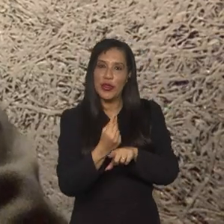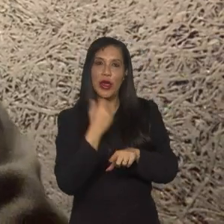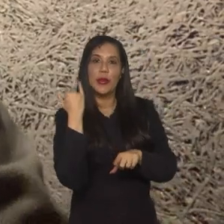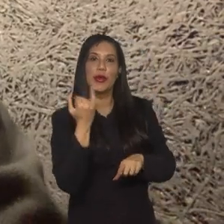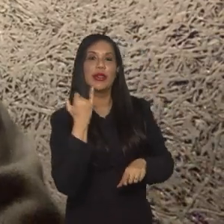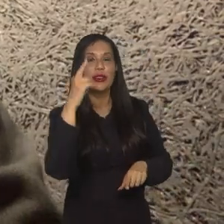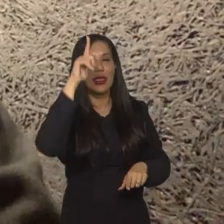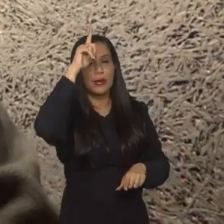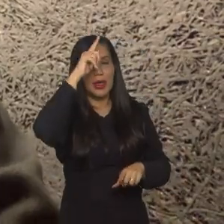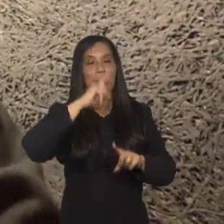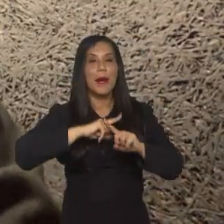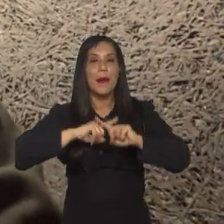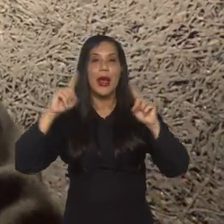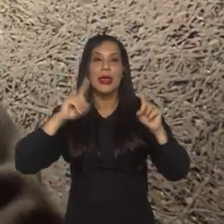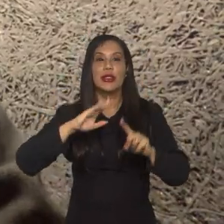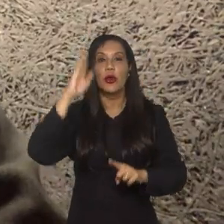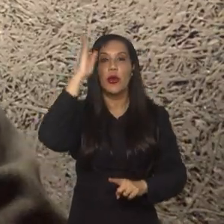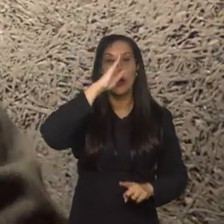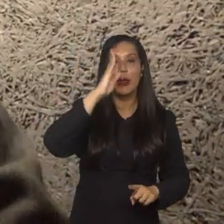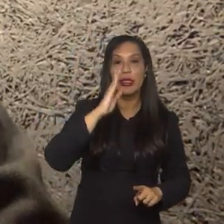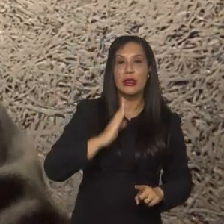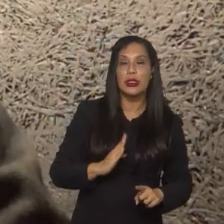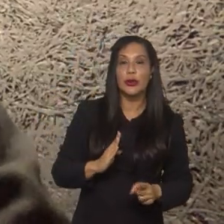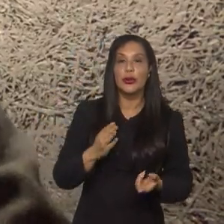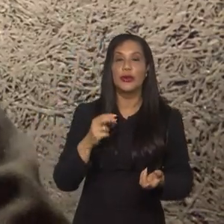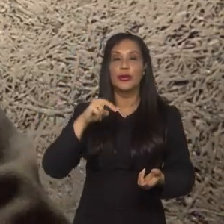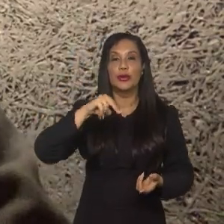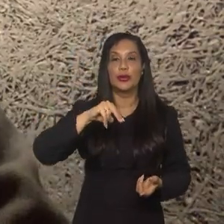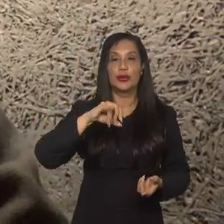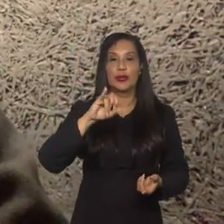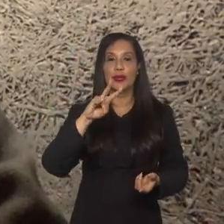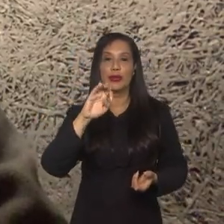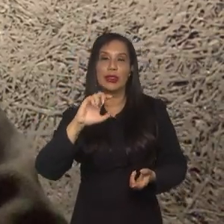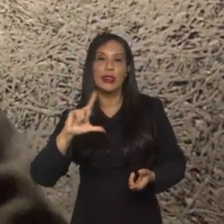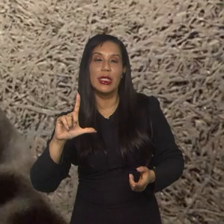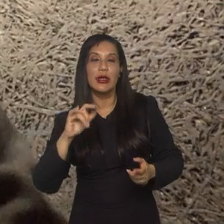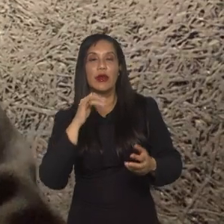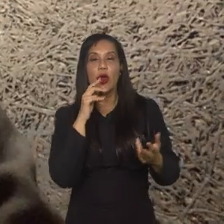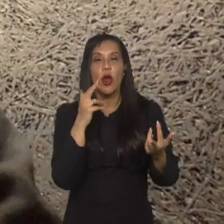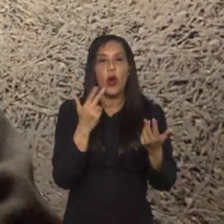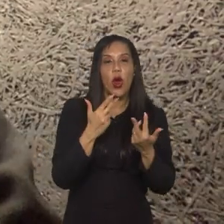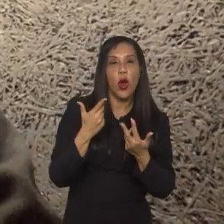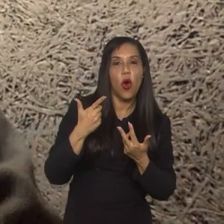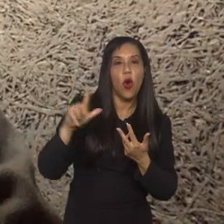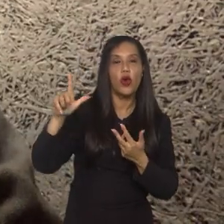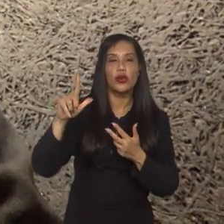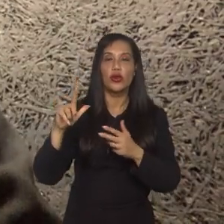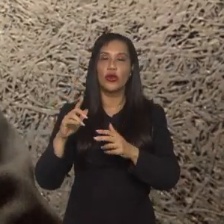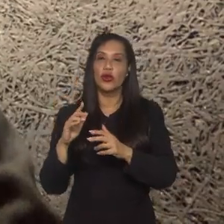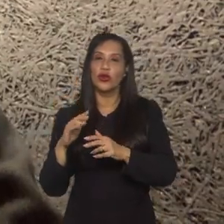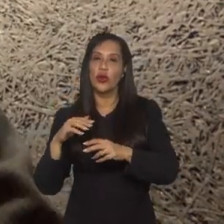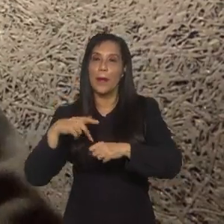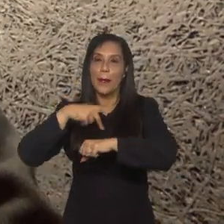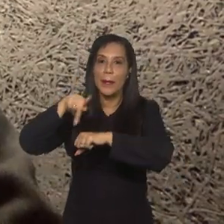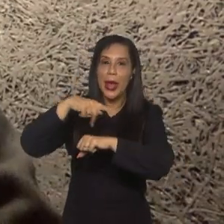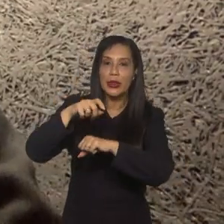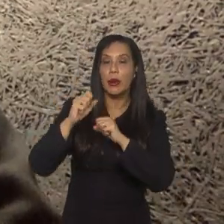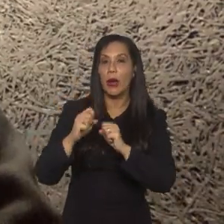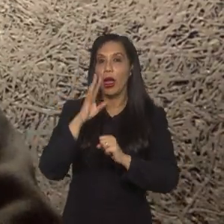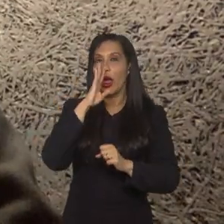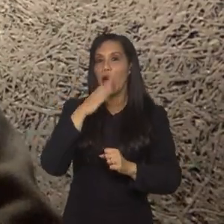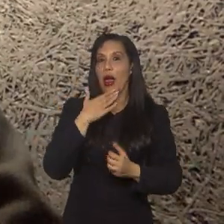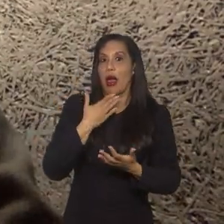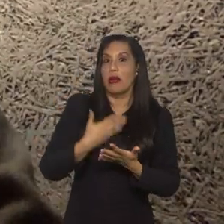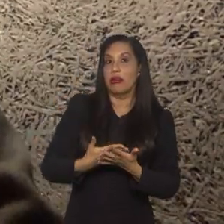alemãs, mas eu acho que o Brasil está em um patamar um pouco mais próximo a outras forças que podem surpreender,